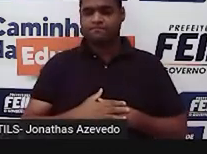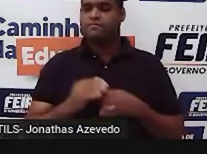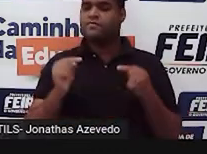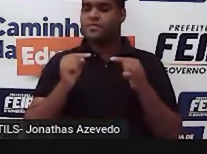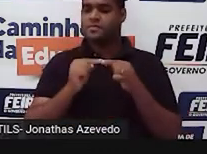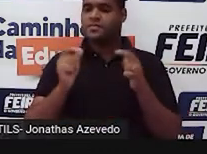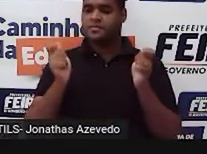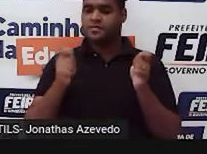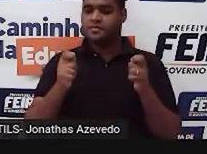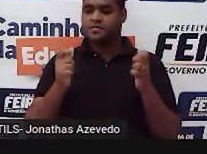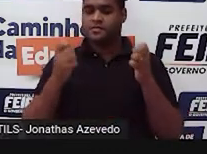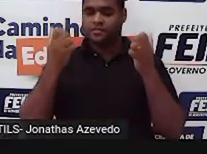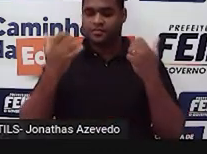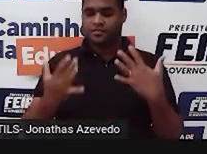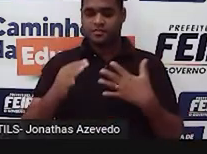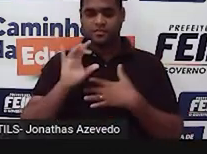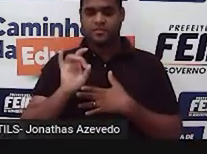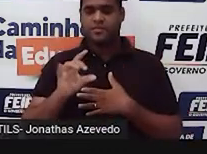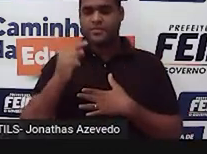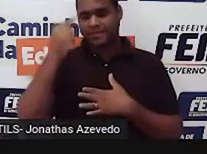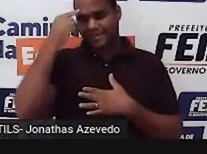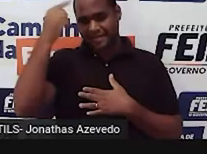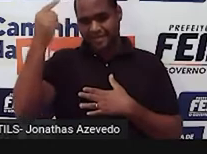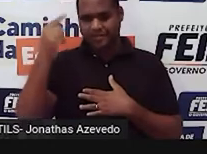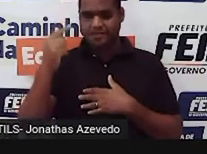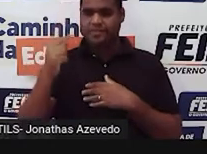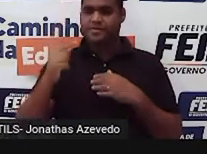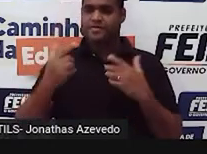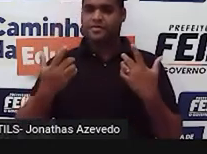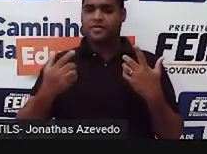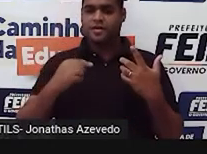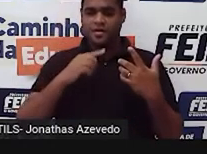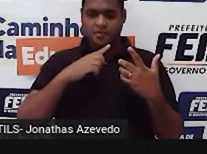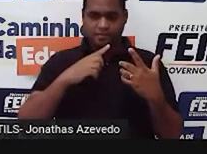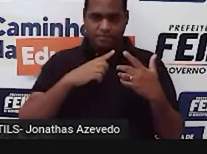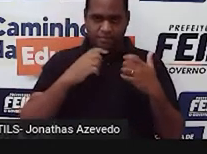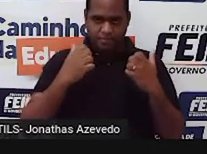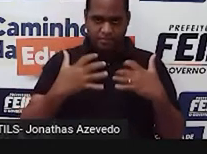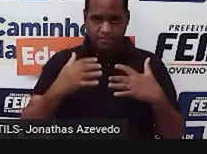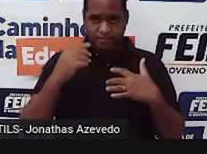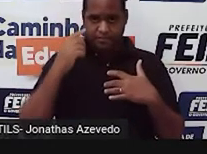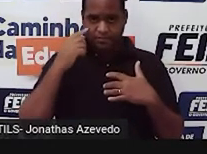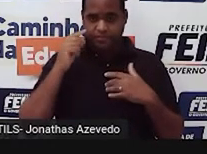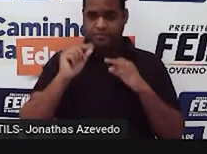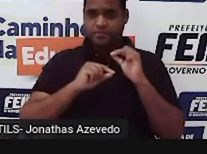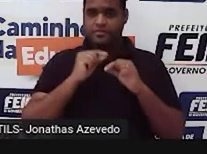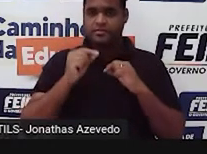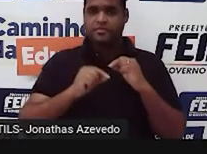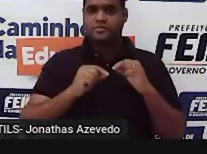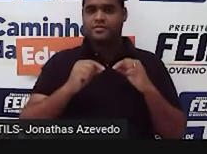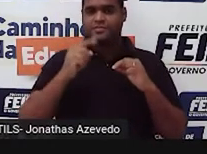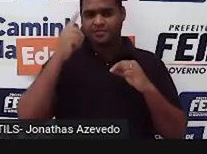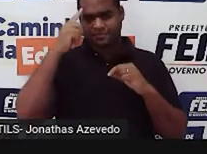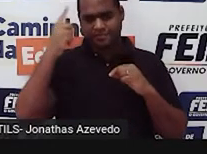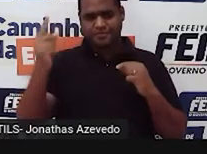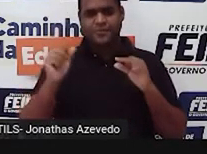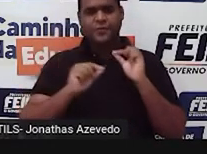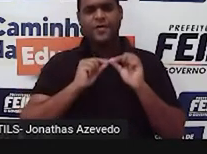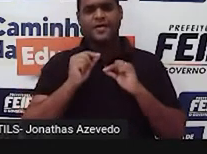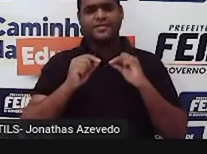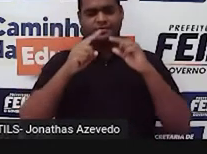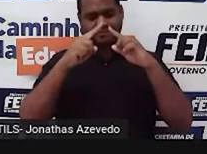de existência de um triângulo. Valeu? Triângulo, né? Triângulo. Bom,